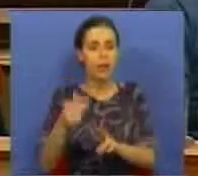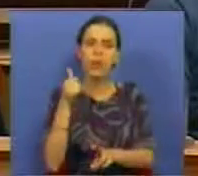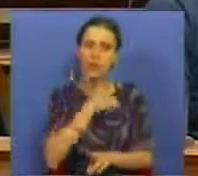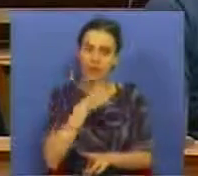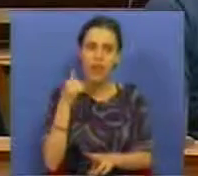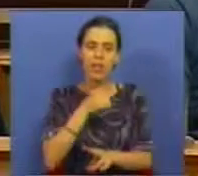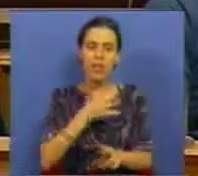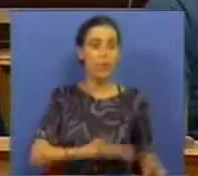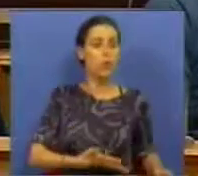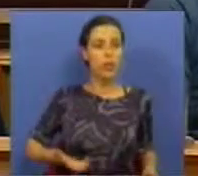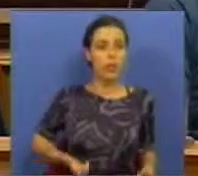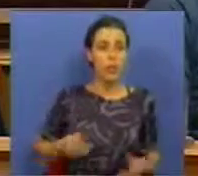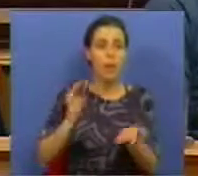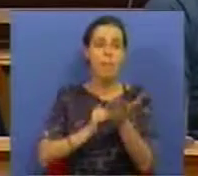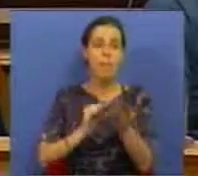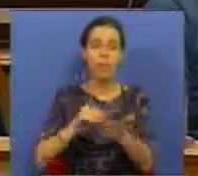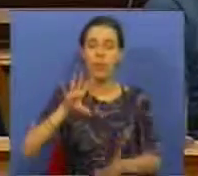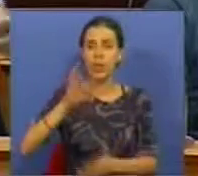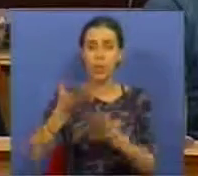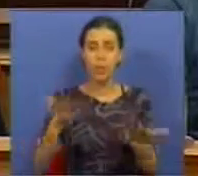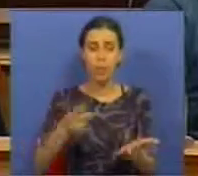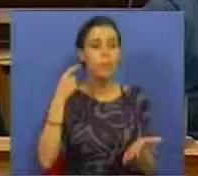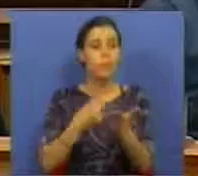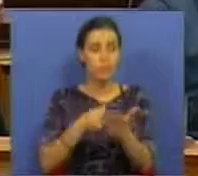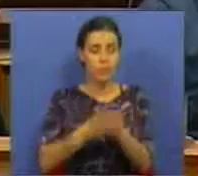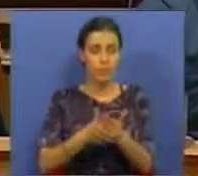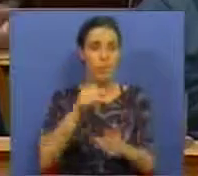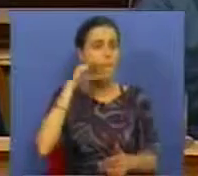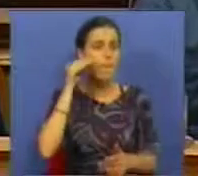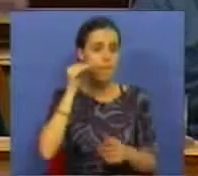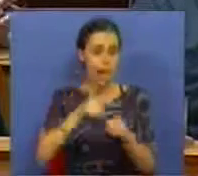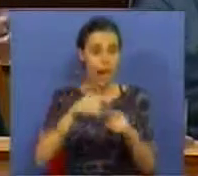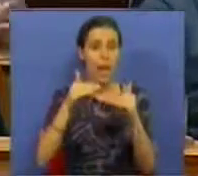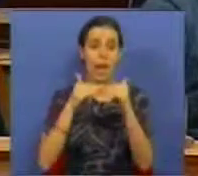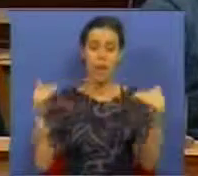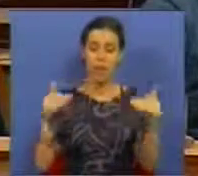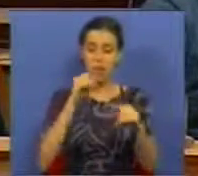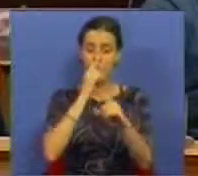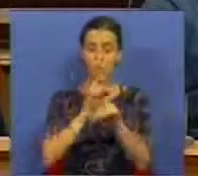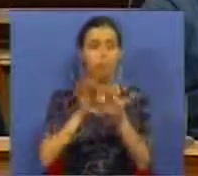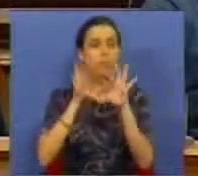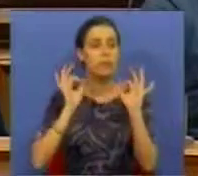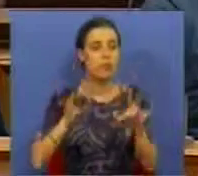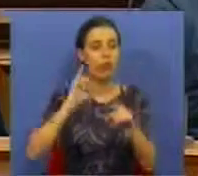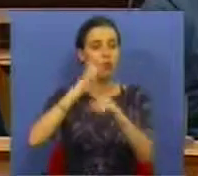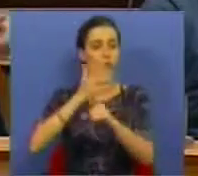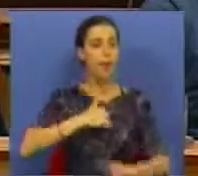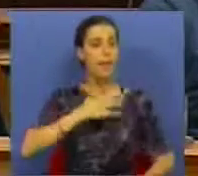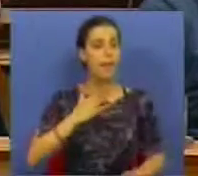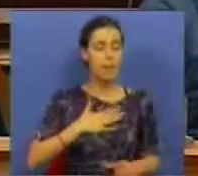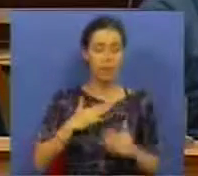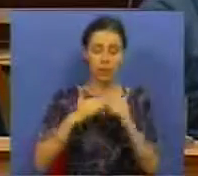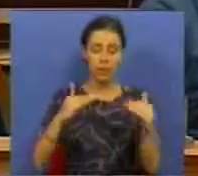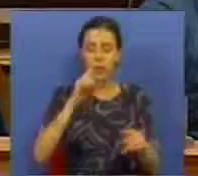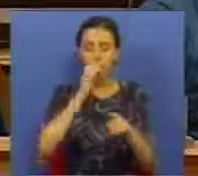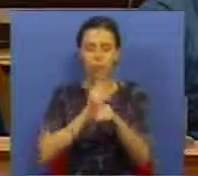sacrifício dos desempregados e pobres deste país. A tributação da banca ao nível a que são tributadas as restantes empresas, ao